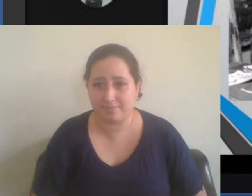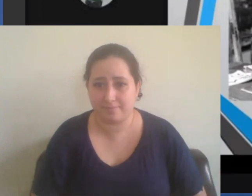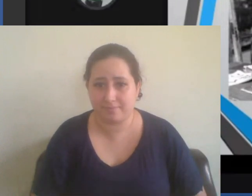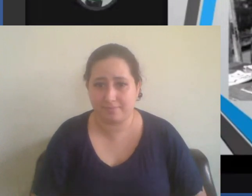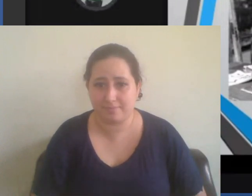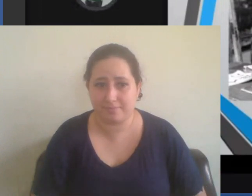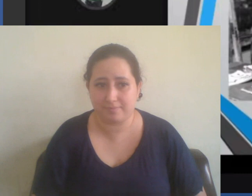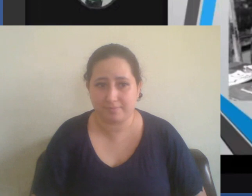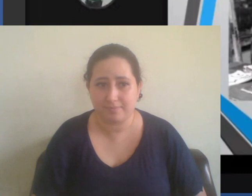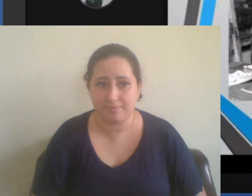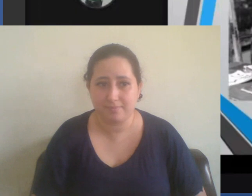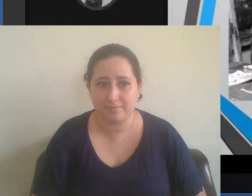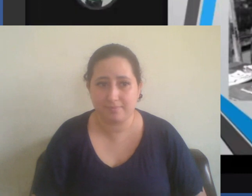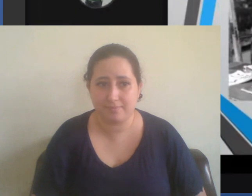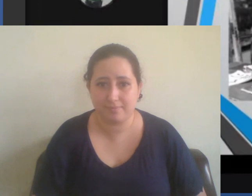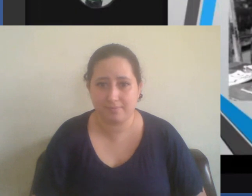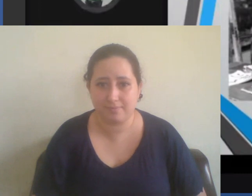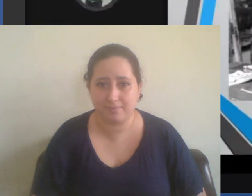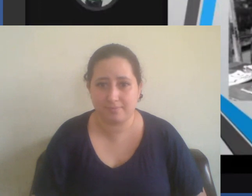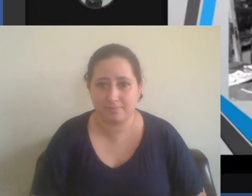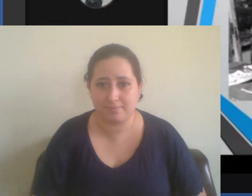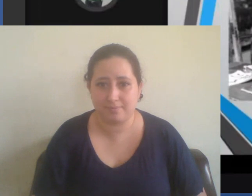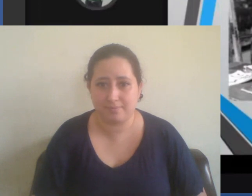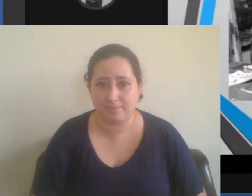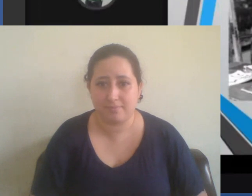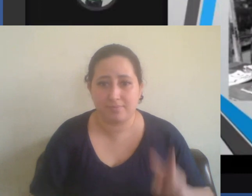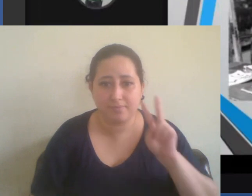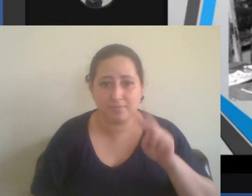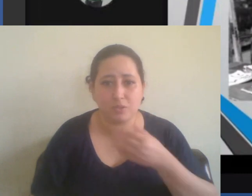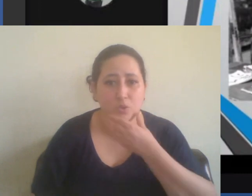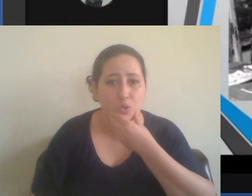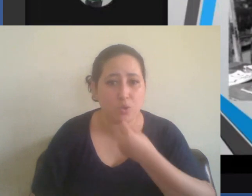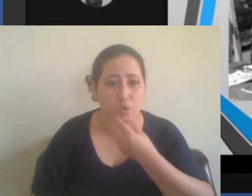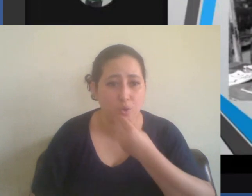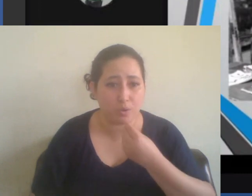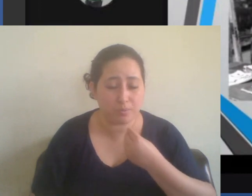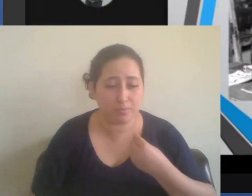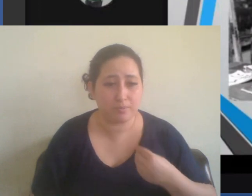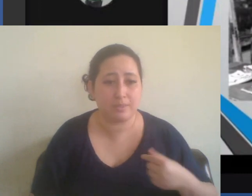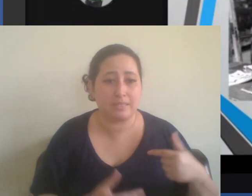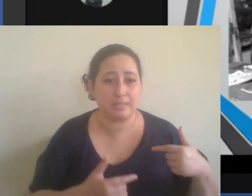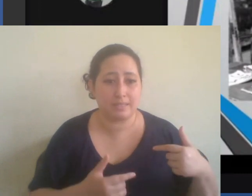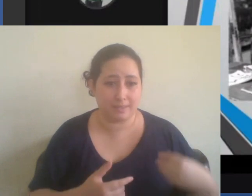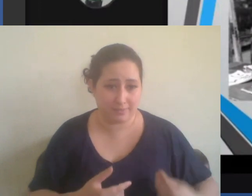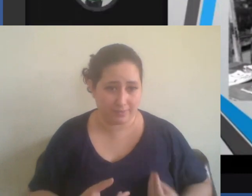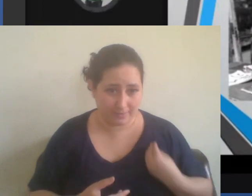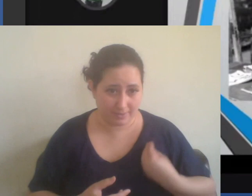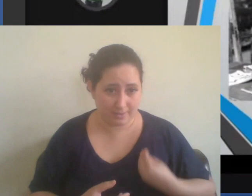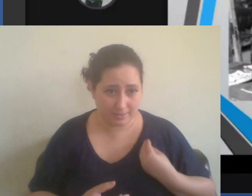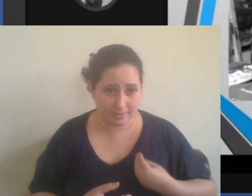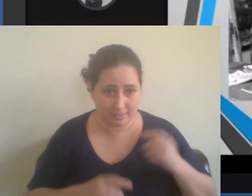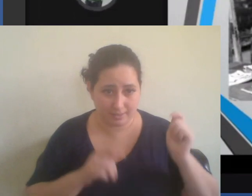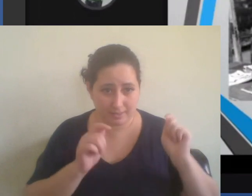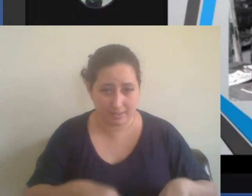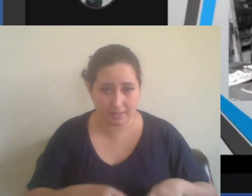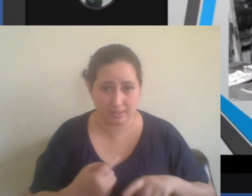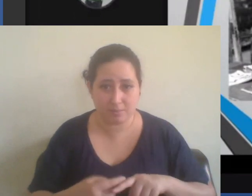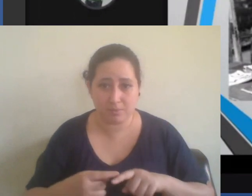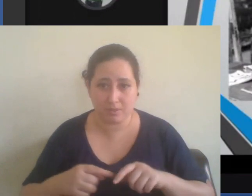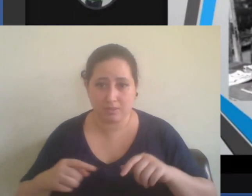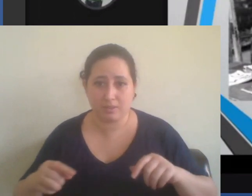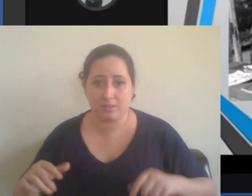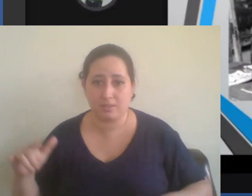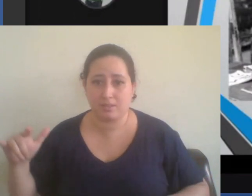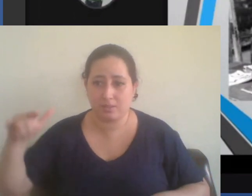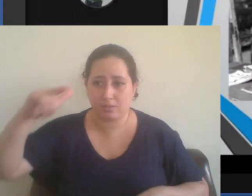primeira imagem vocês têm um garoto sobrevivente dos bombardeios atômicos